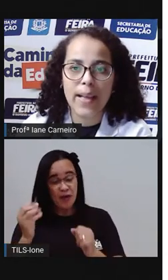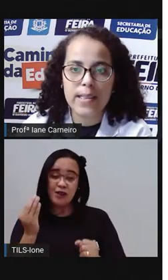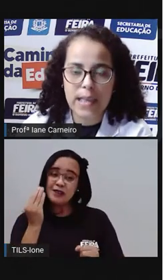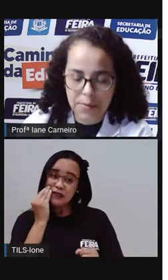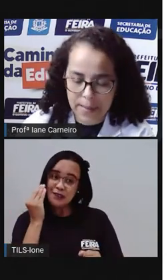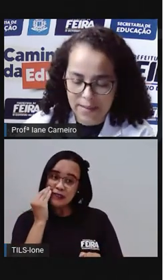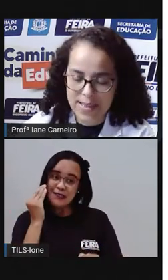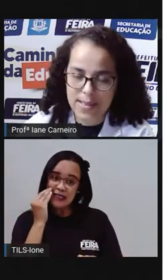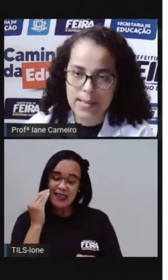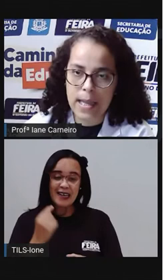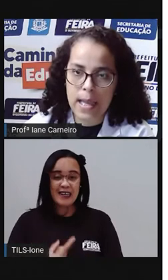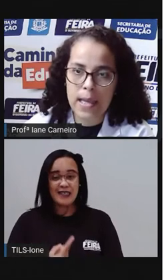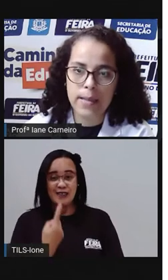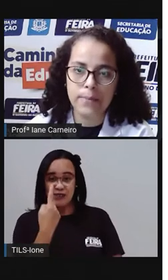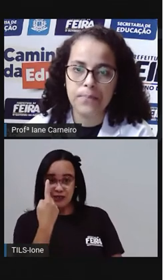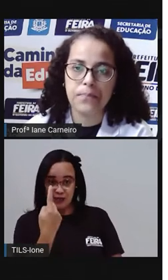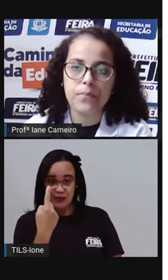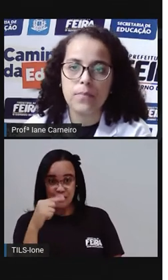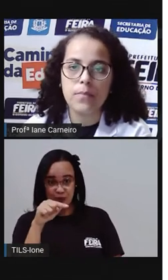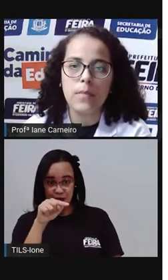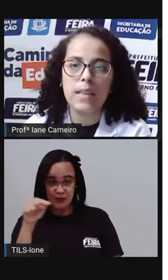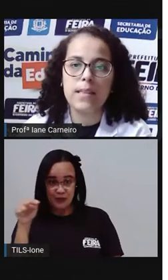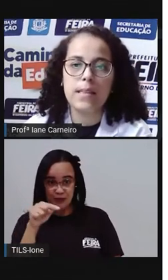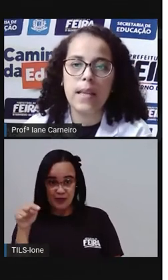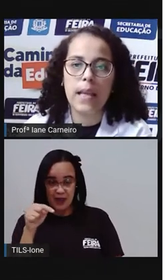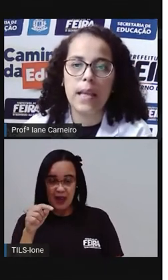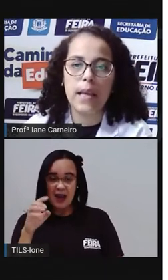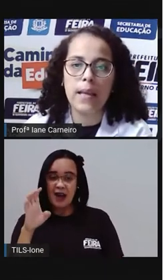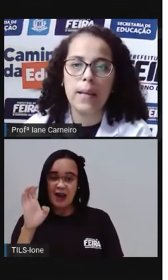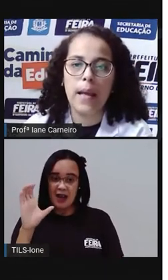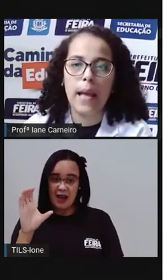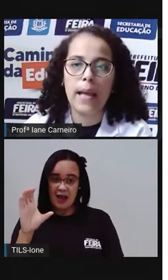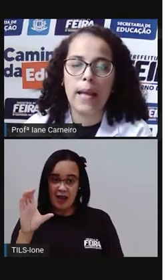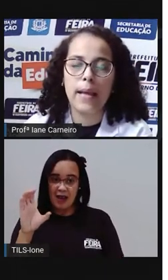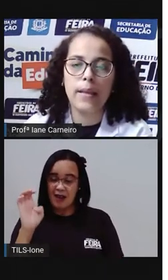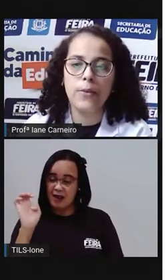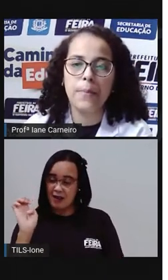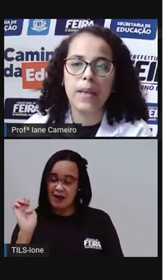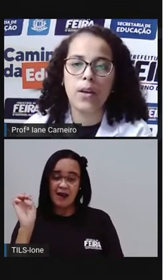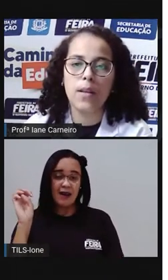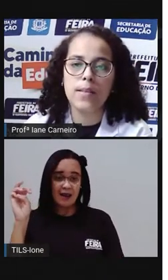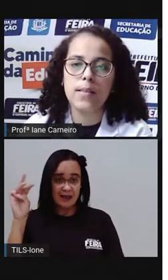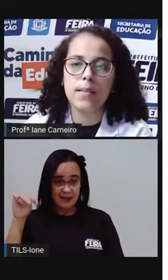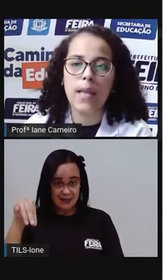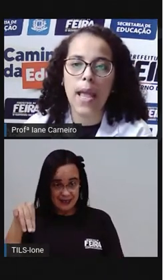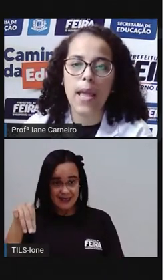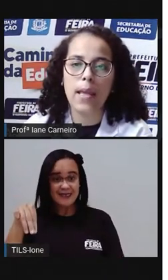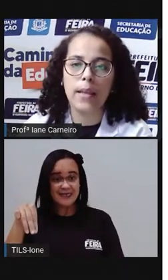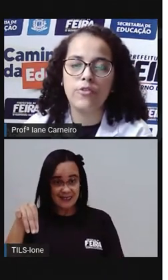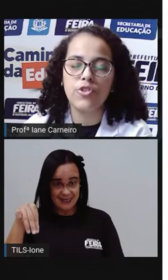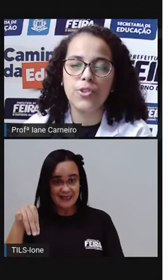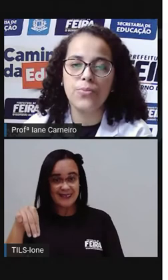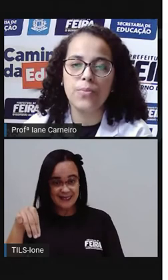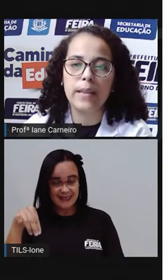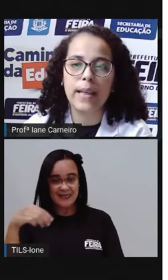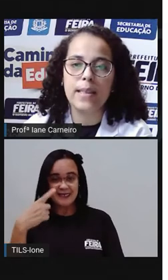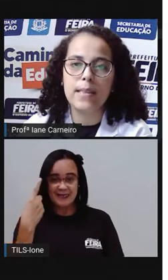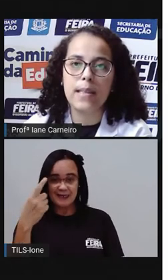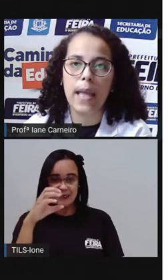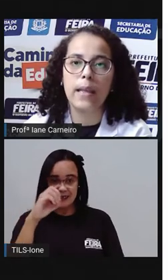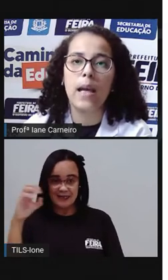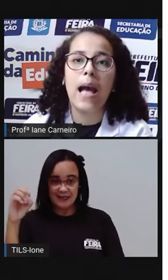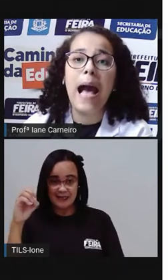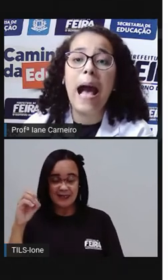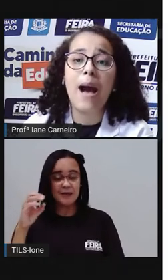Ó como é que escreve a palavra sem. Sem. E, E, o meio, sem. De um até